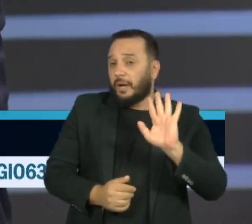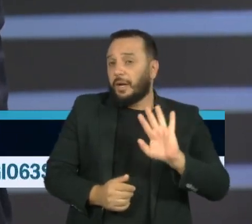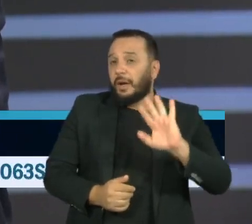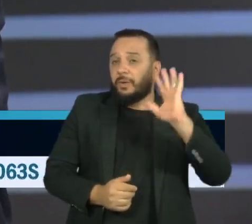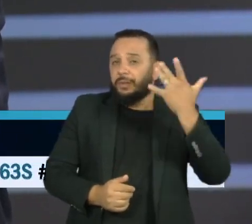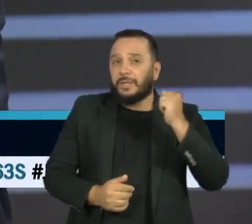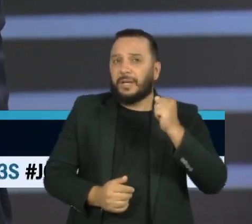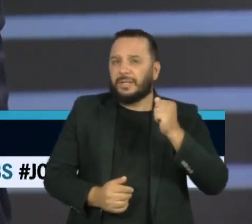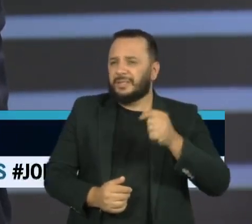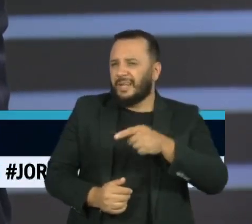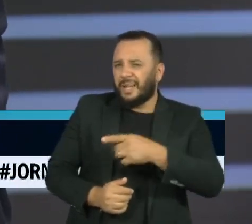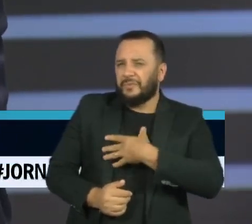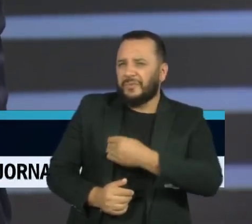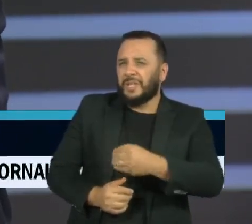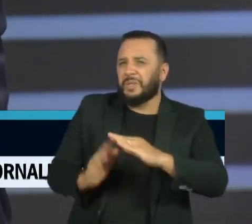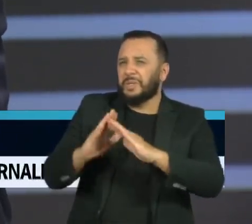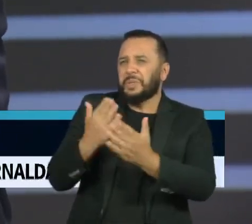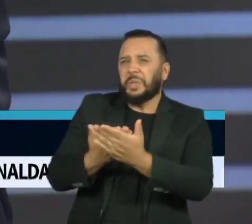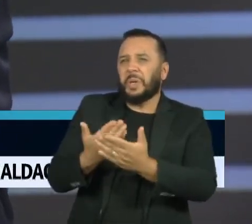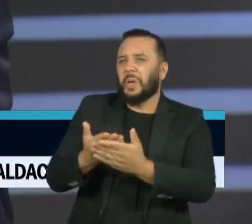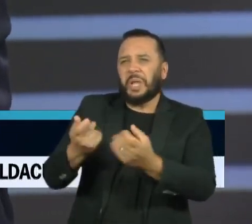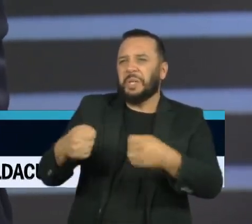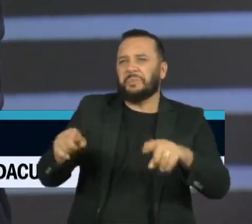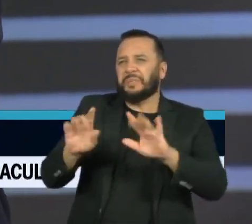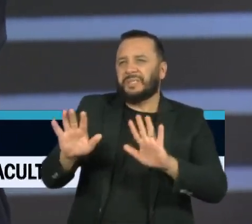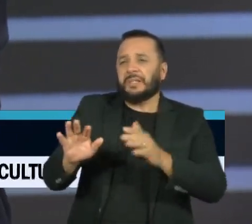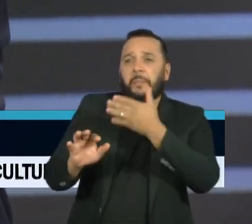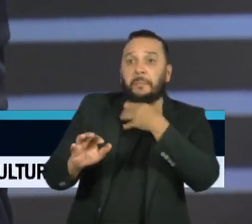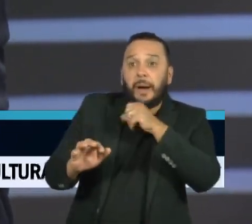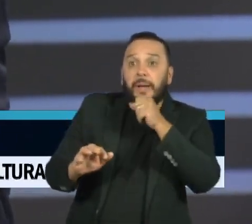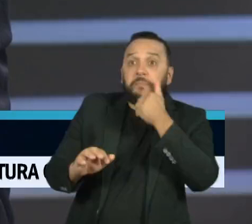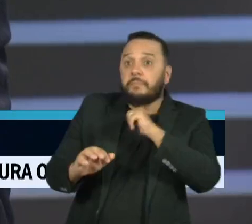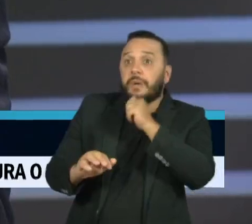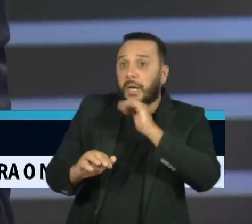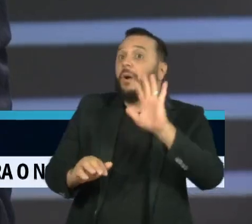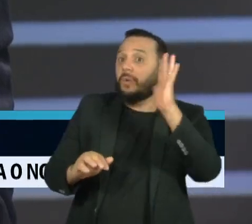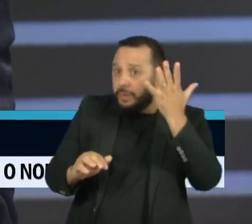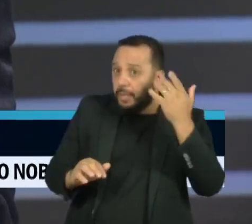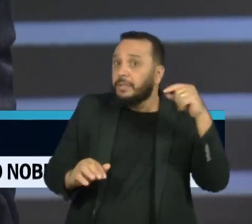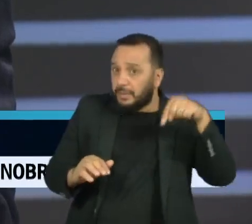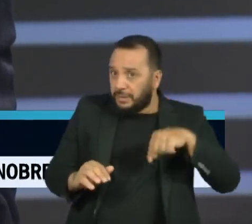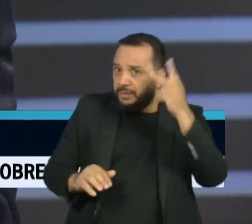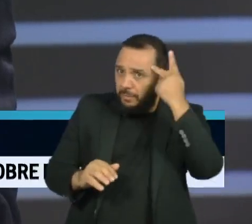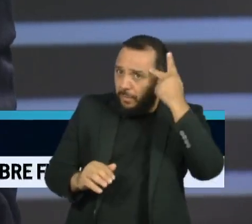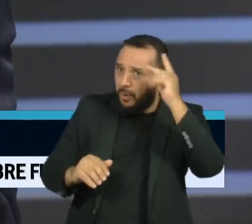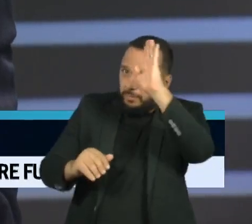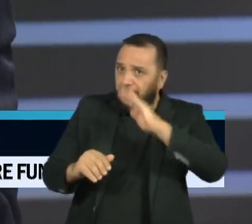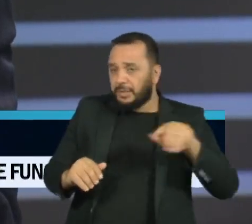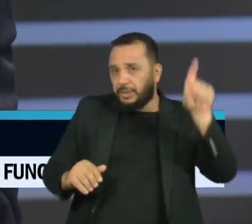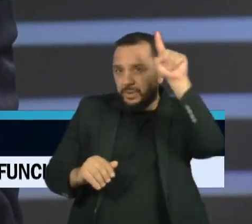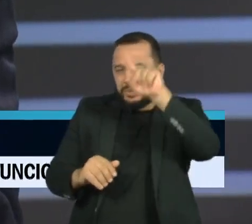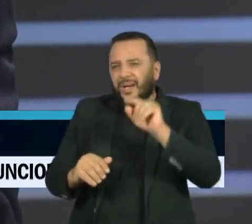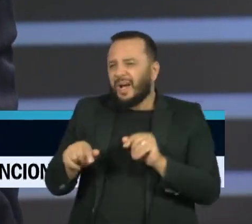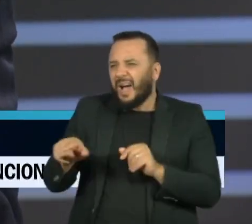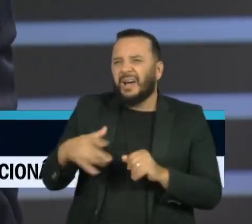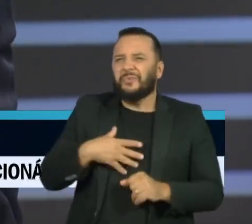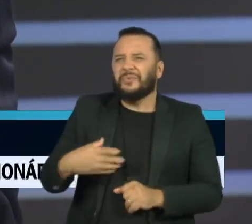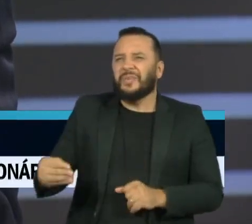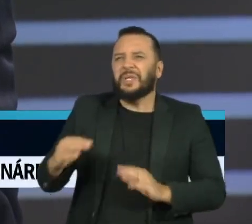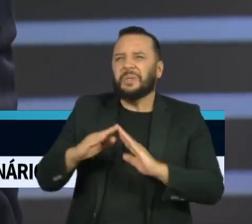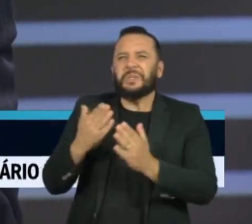valorizando que os filhos vão à escola. Isso acontece no Brasil, aqui em São Paulo, em toda parte. Não consegue